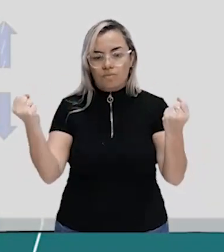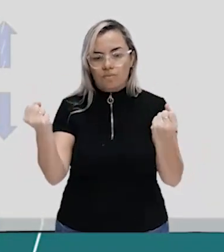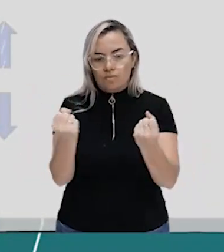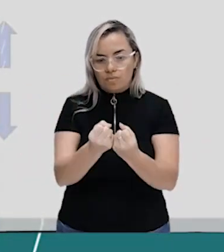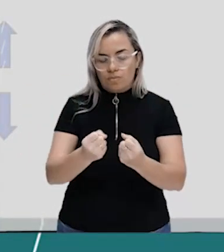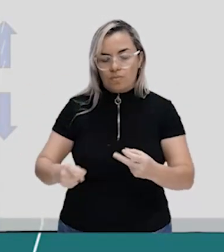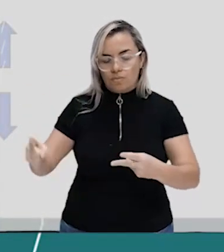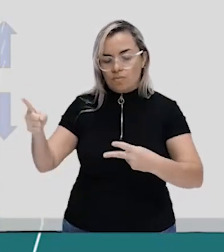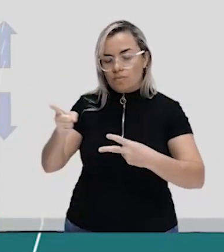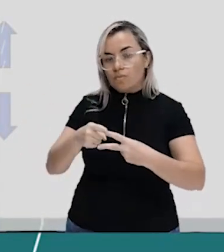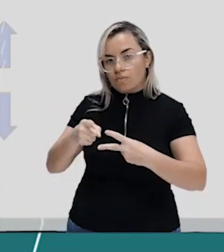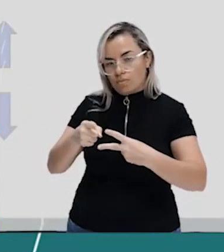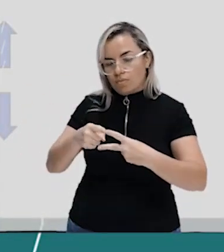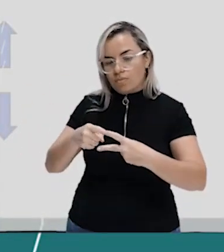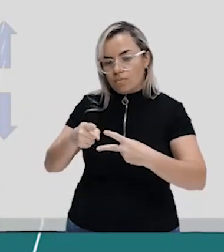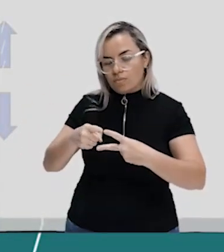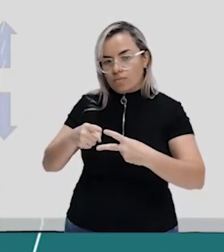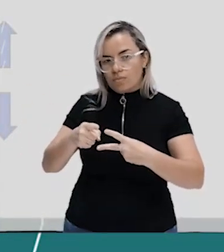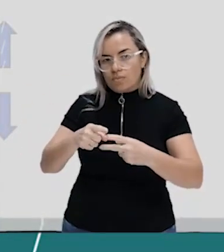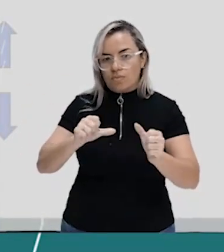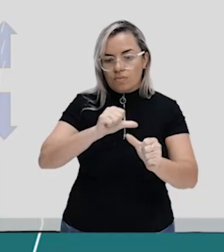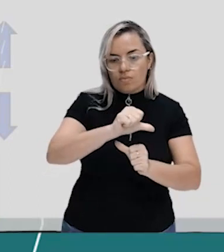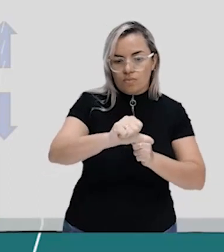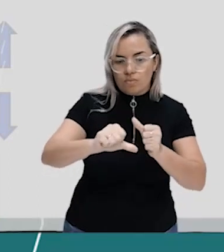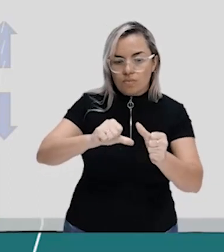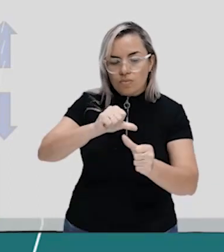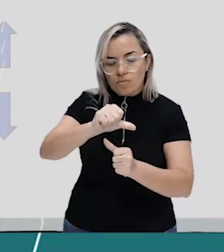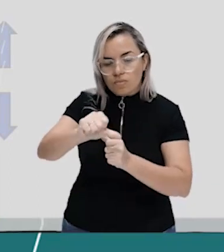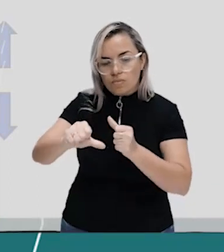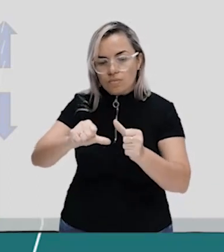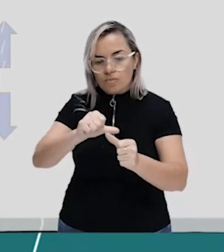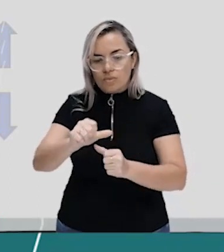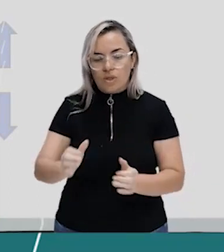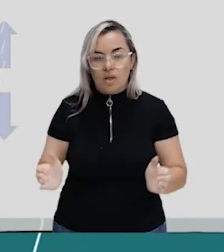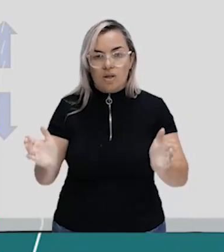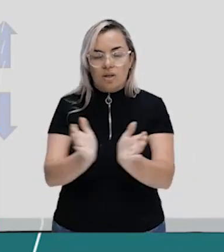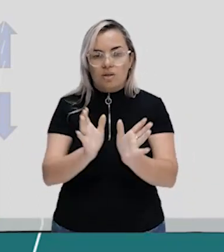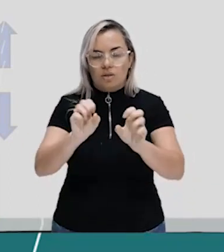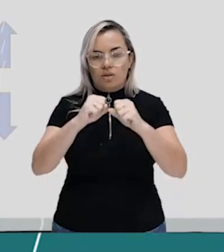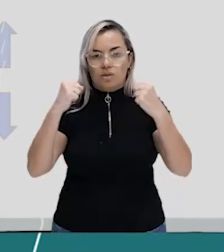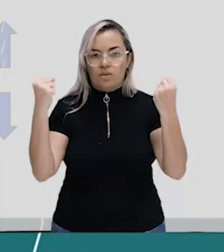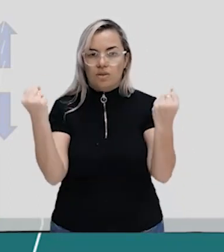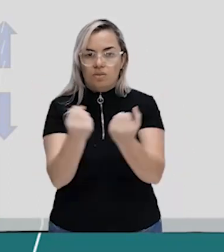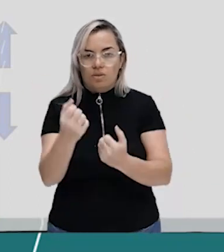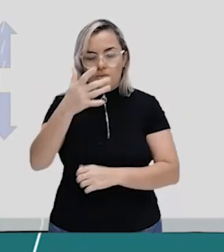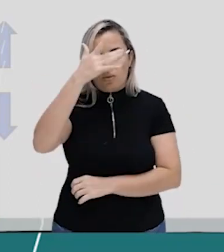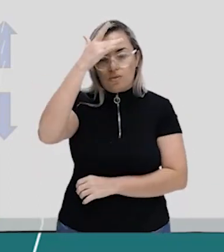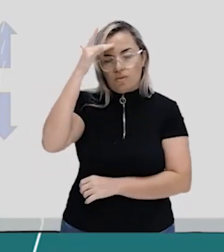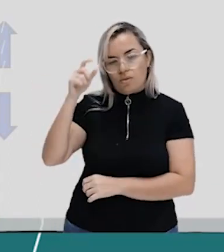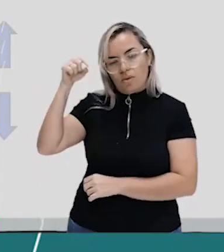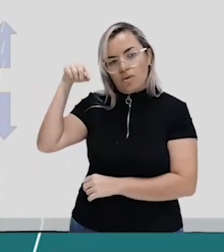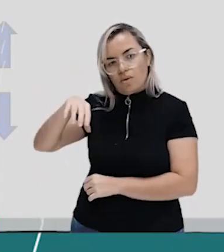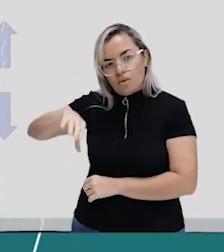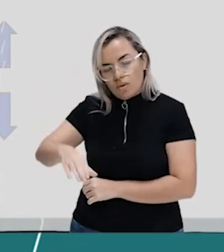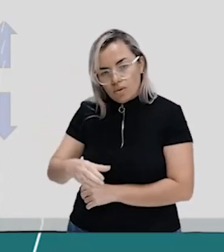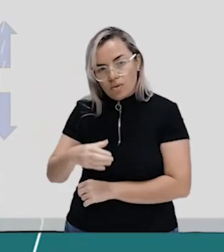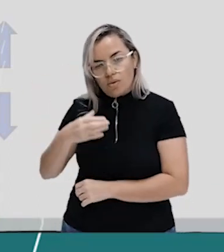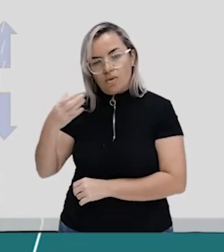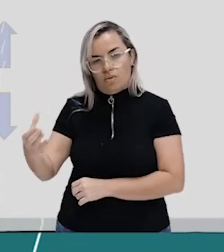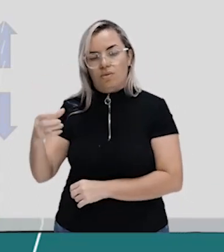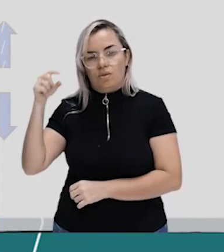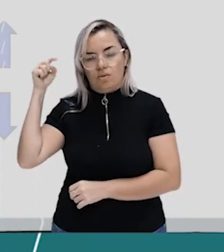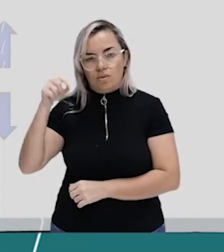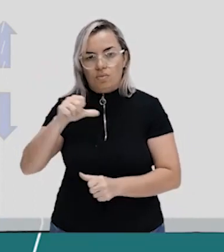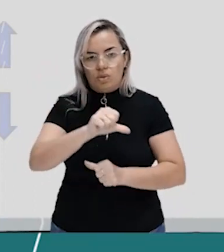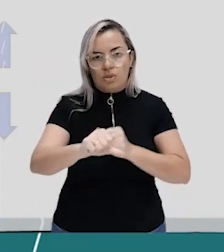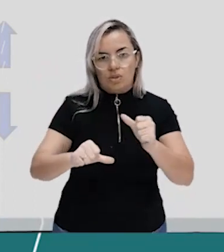altera-se a classe social do indivíduo. Quando ela acontece, acontece a alteração da